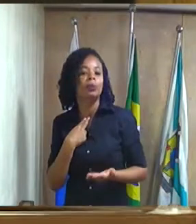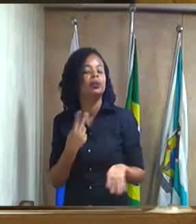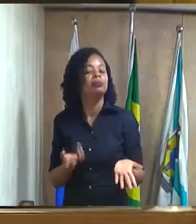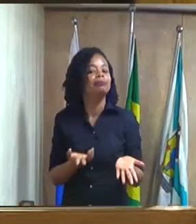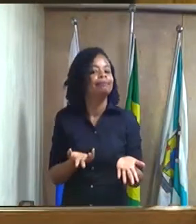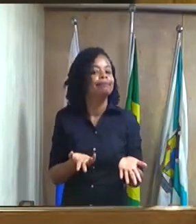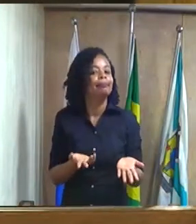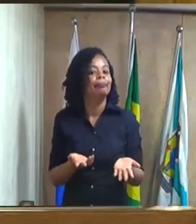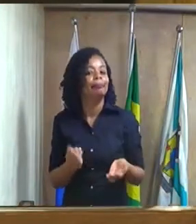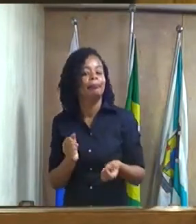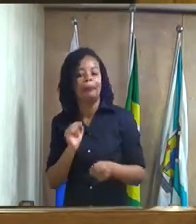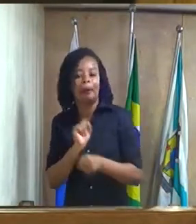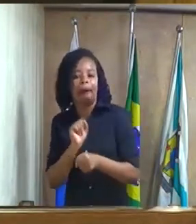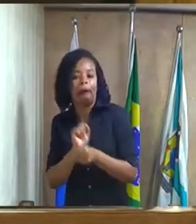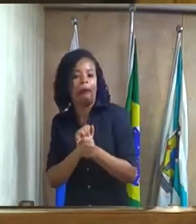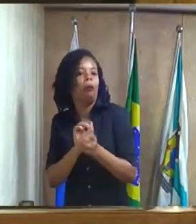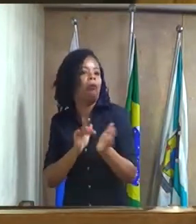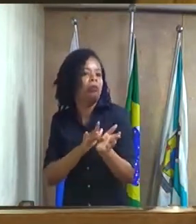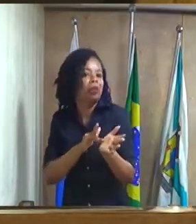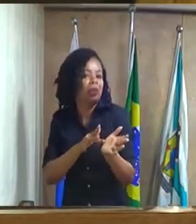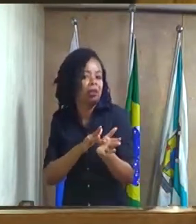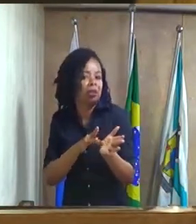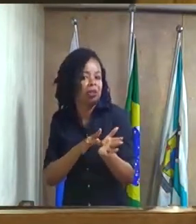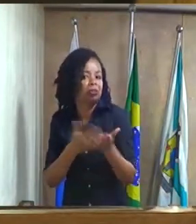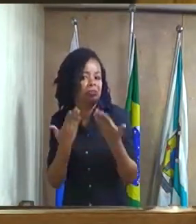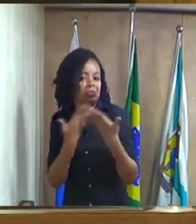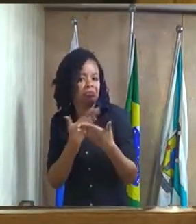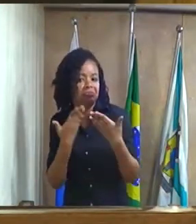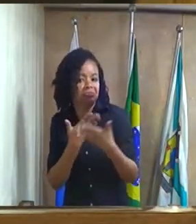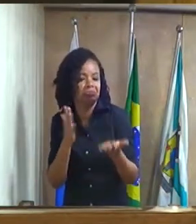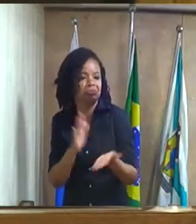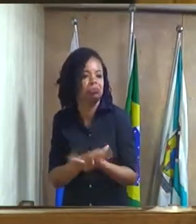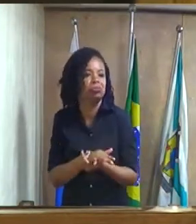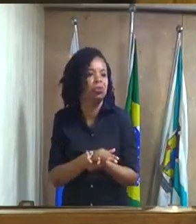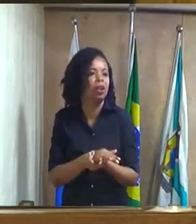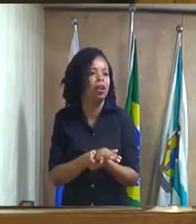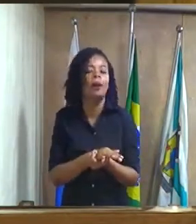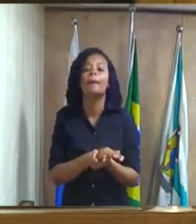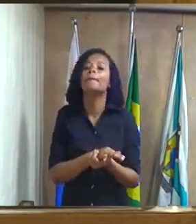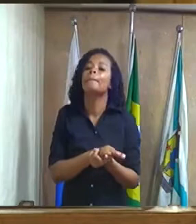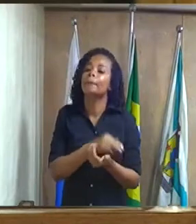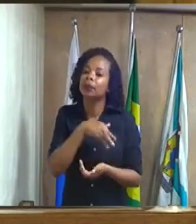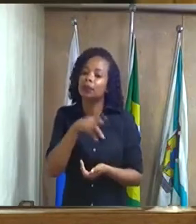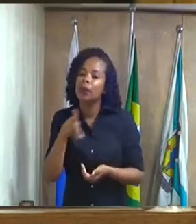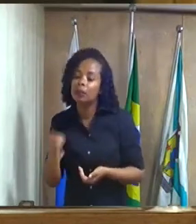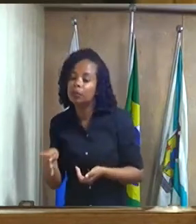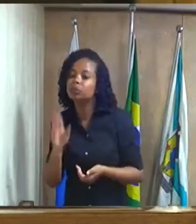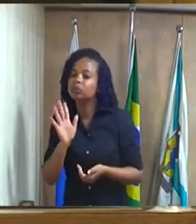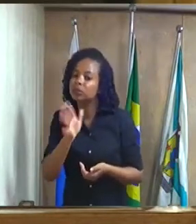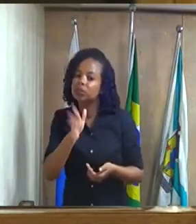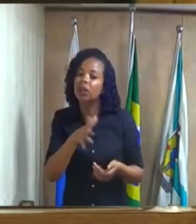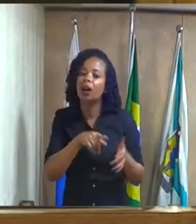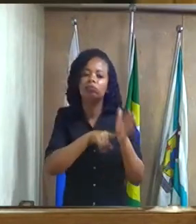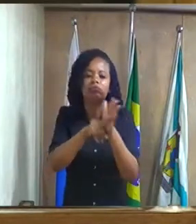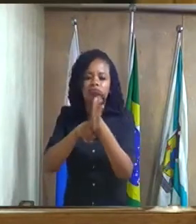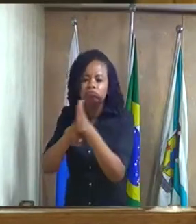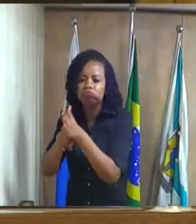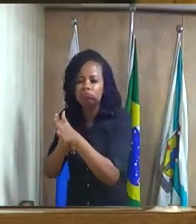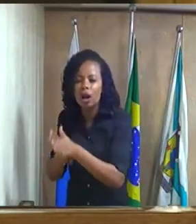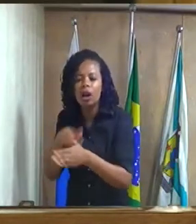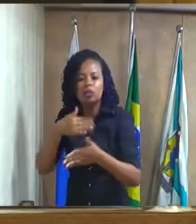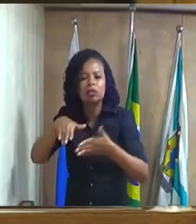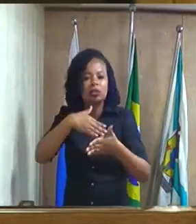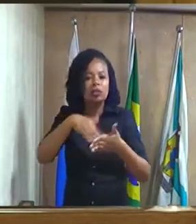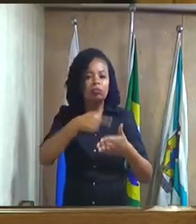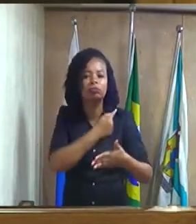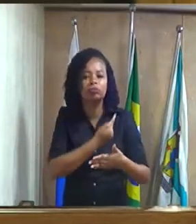Público para vasculhar aquela secretaria como hoje já está vasculhando uma secretaria do governo tem uma